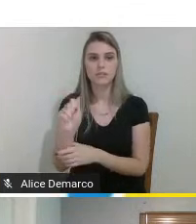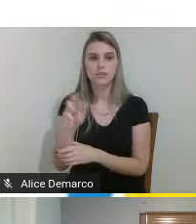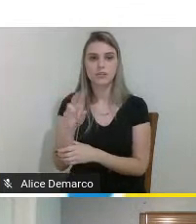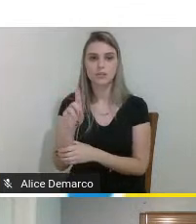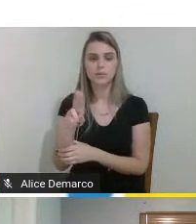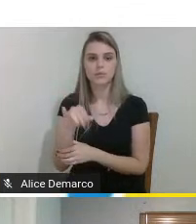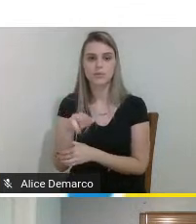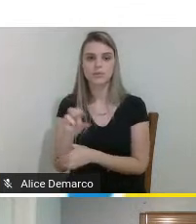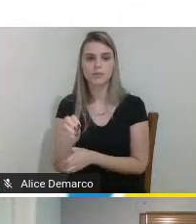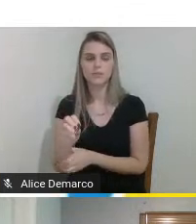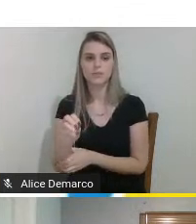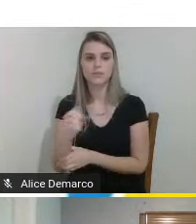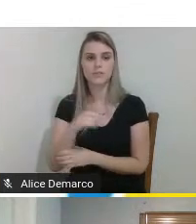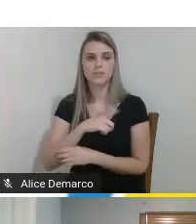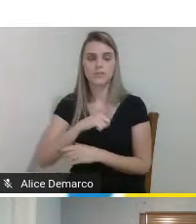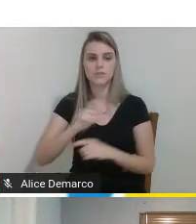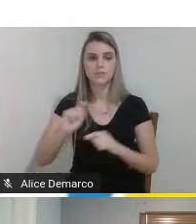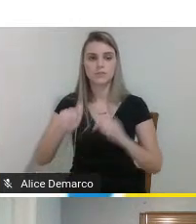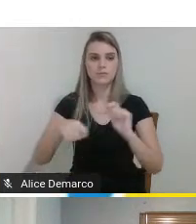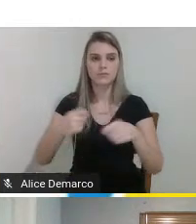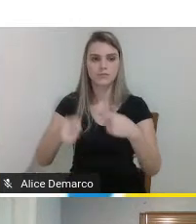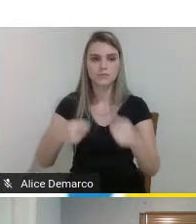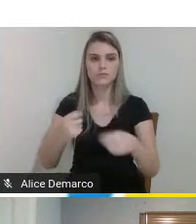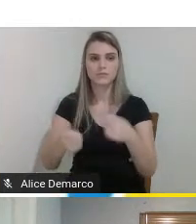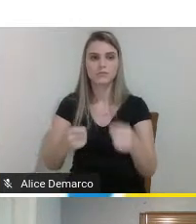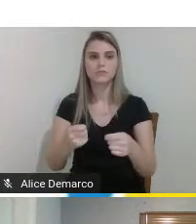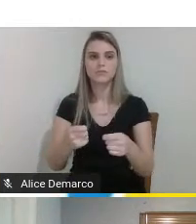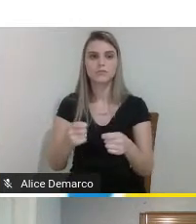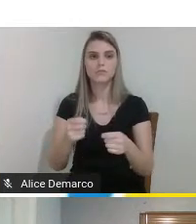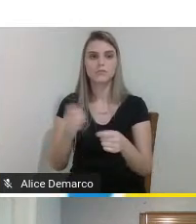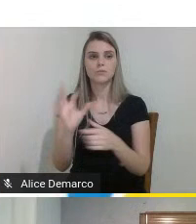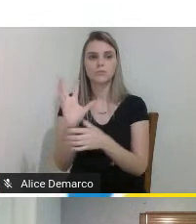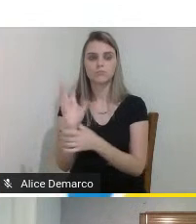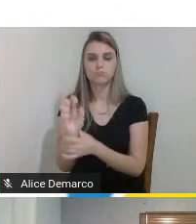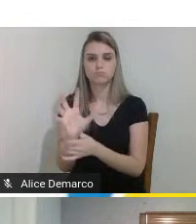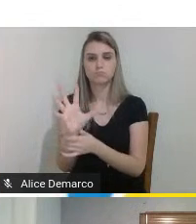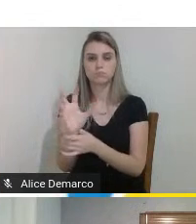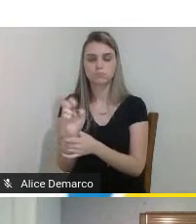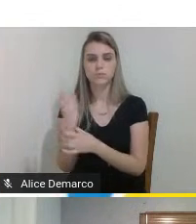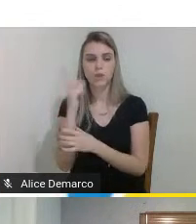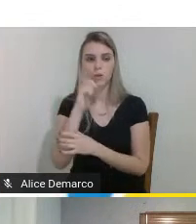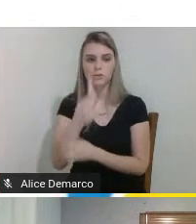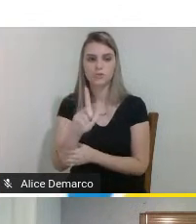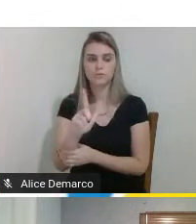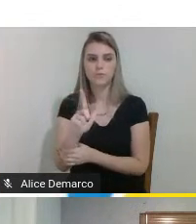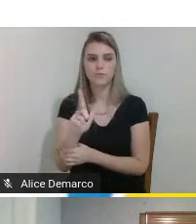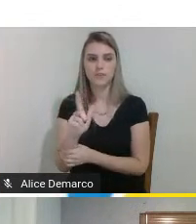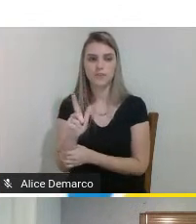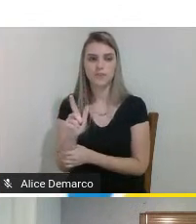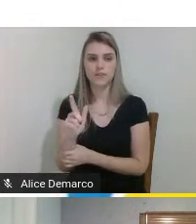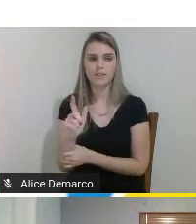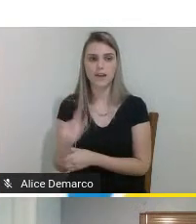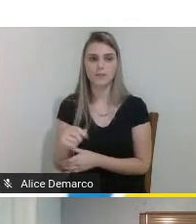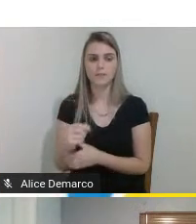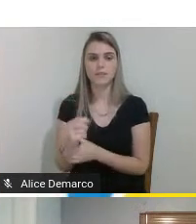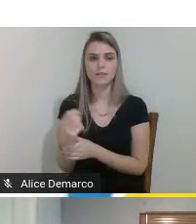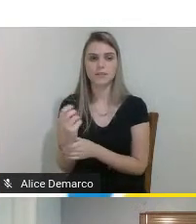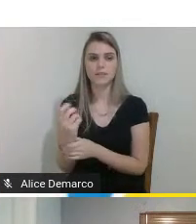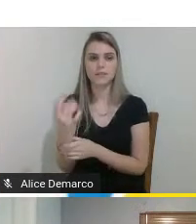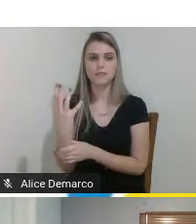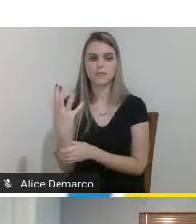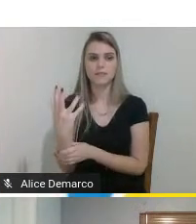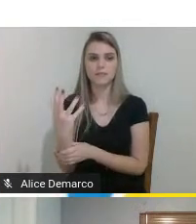um sinal para os nossos motores movimentarem a mão. Um dos diferenciais da nossa prótese é que ela vai ter uma